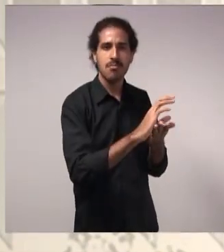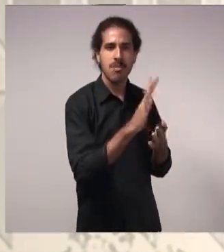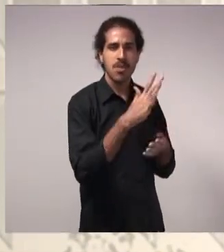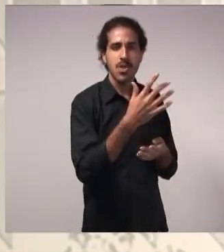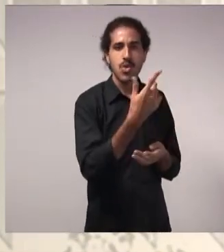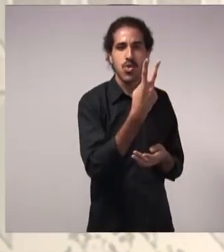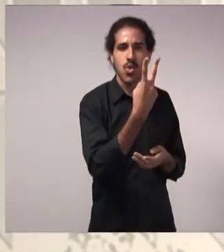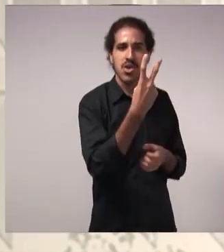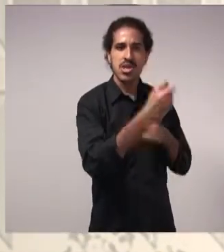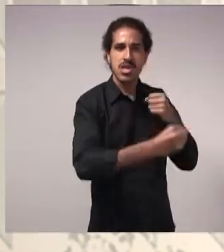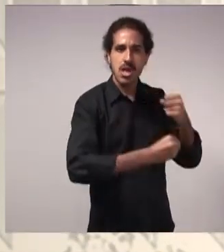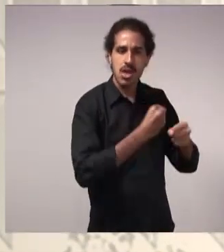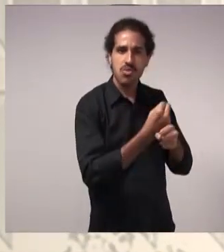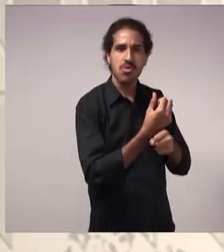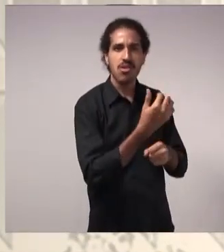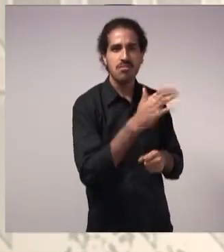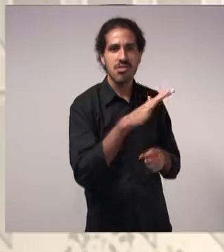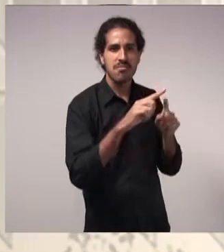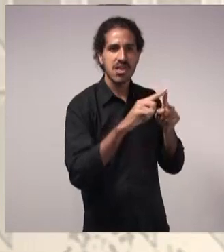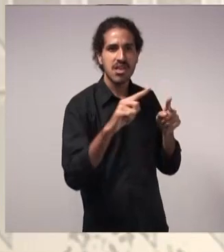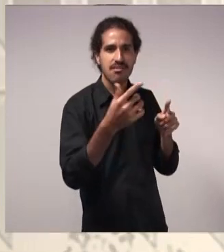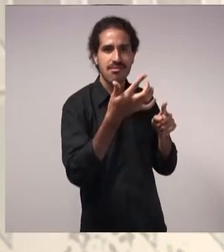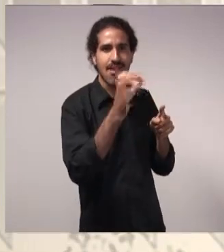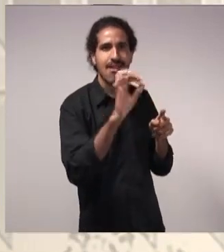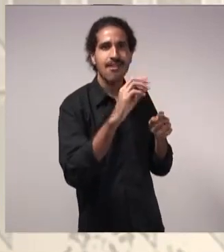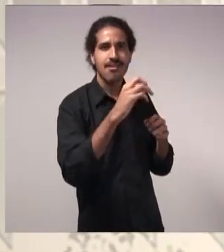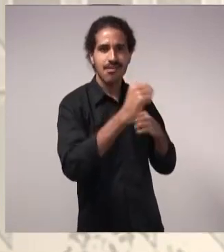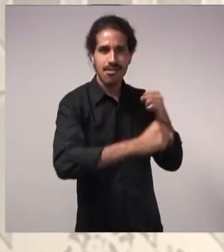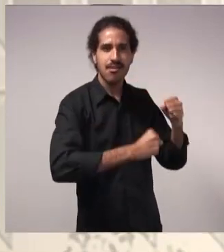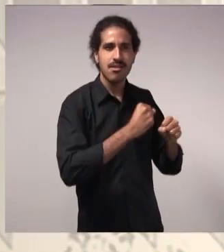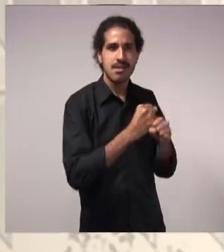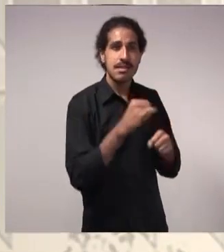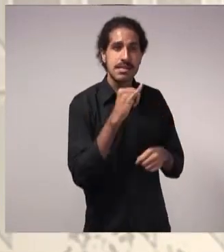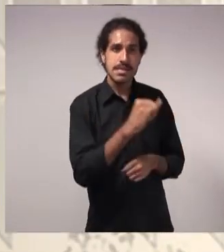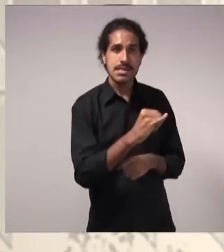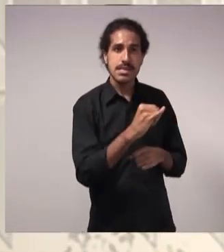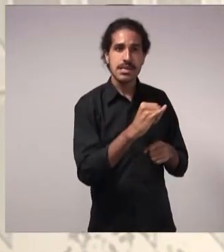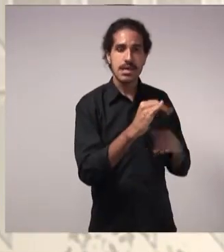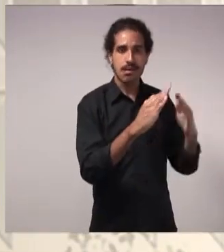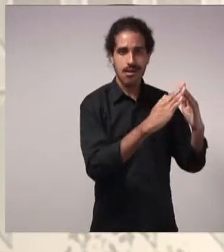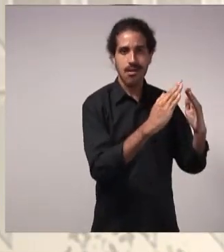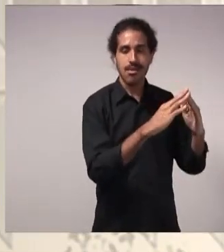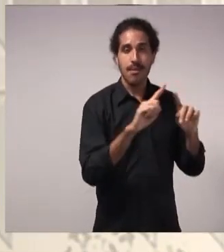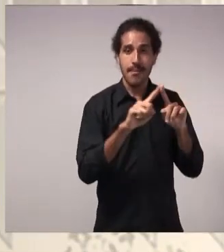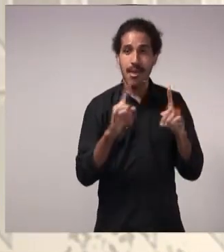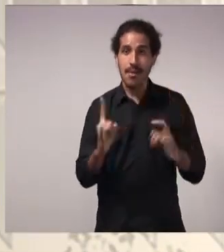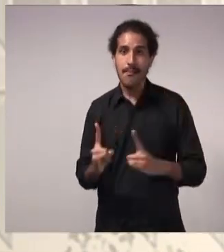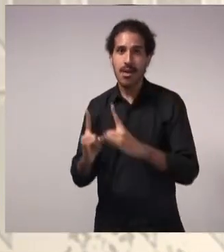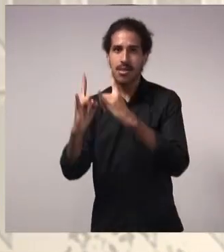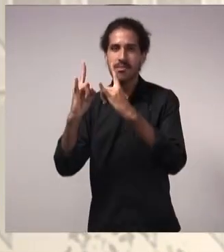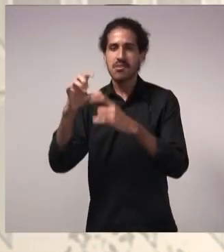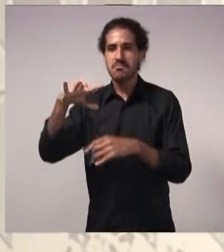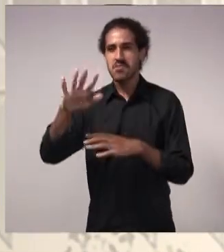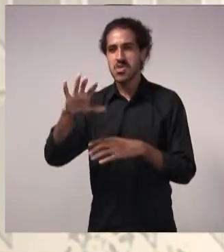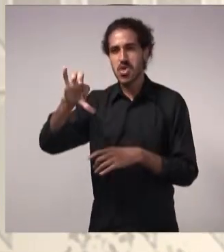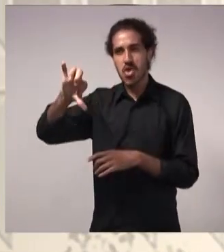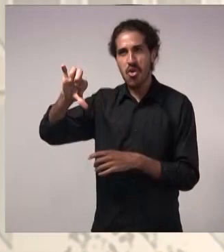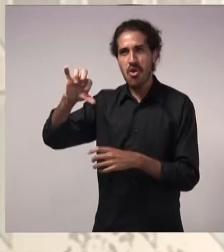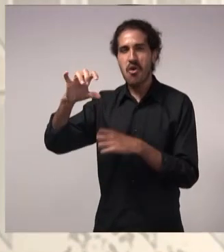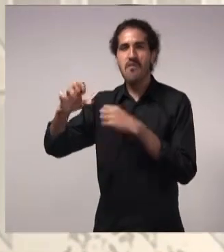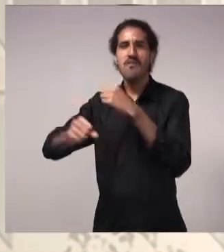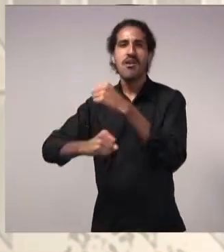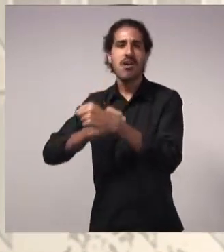para casas de alto padrão, para prédios de apartamento, um a nove anos. Isso daí é